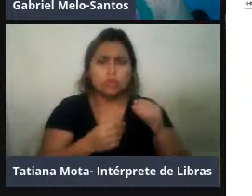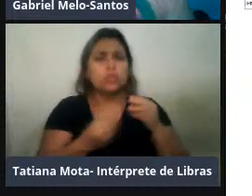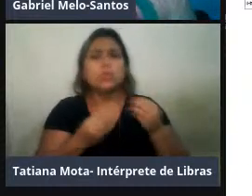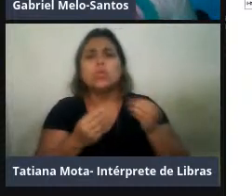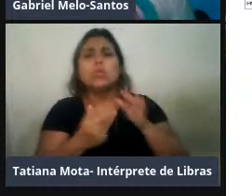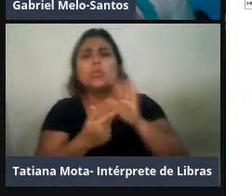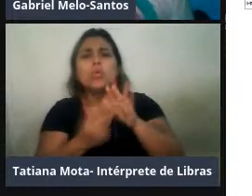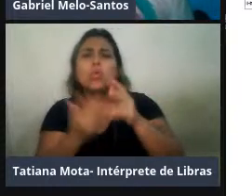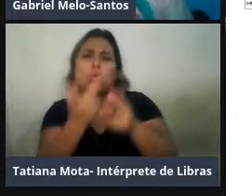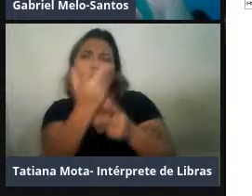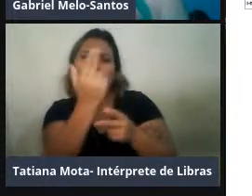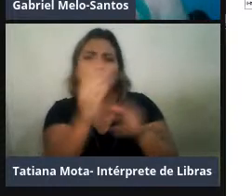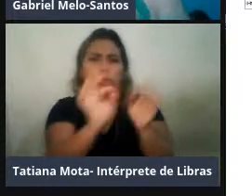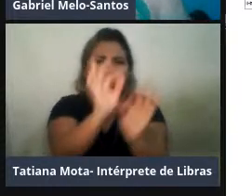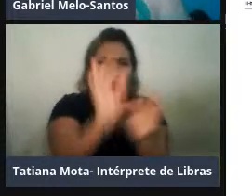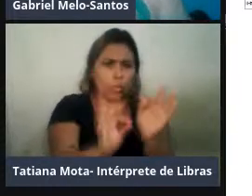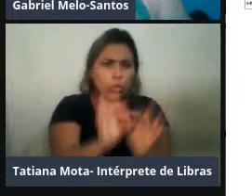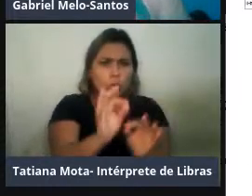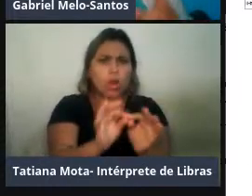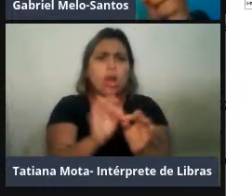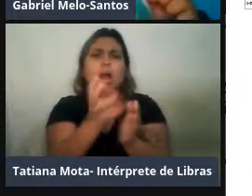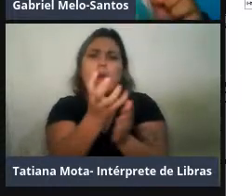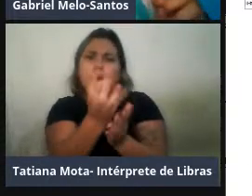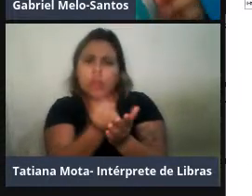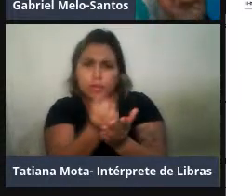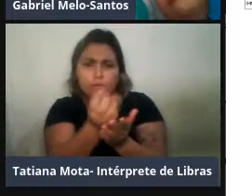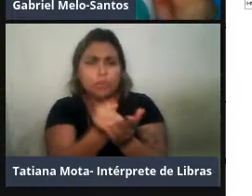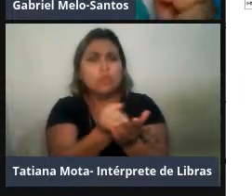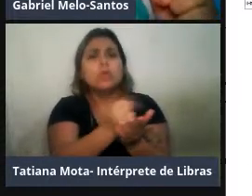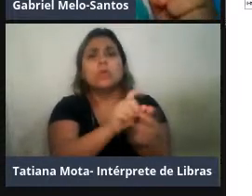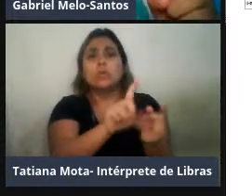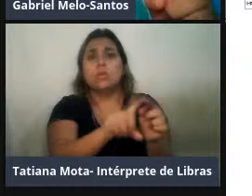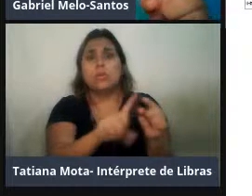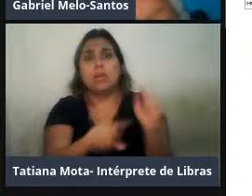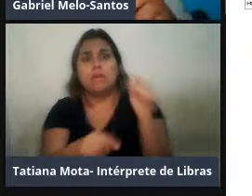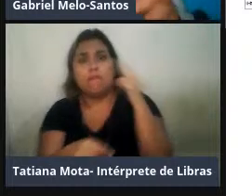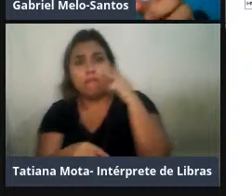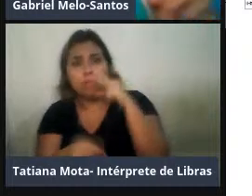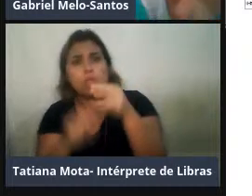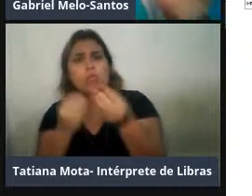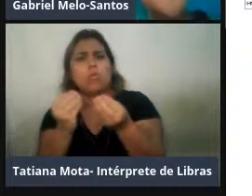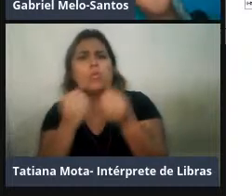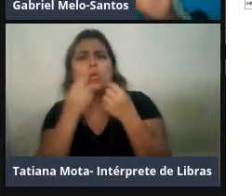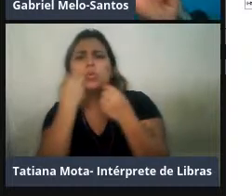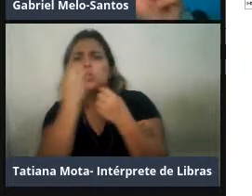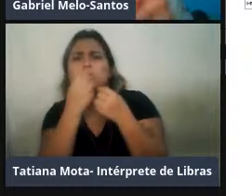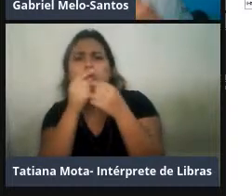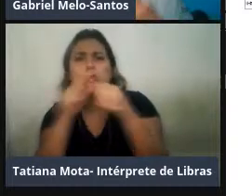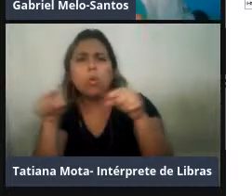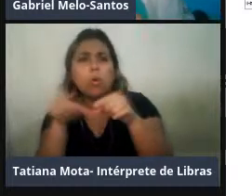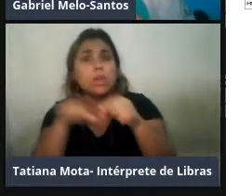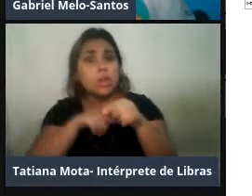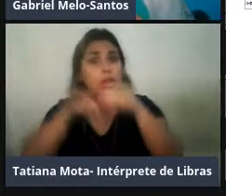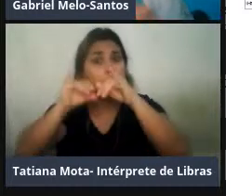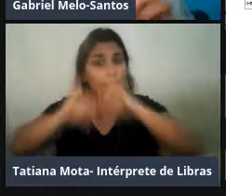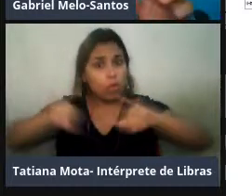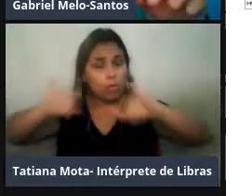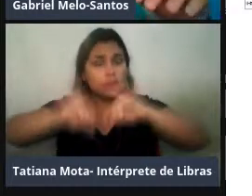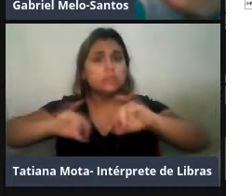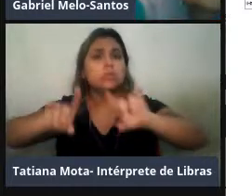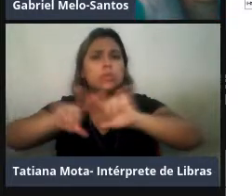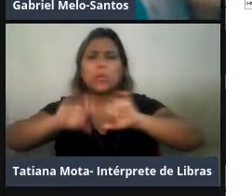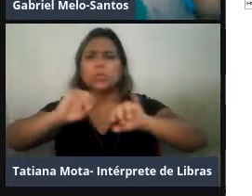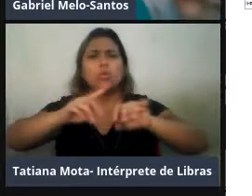depois a gente extraiu o contorno desse som, para a gente ter, então, reformação completa, em vez de apenas variáveis